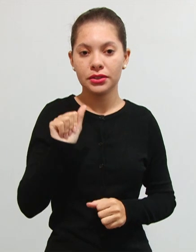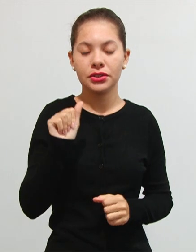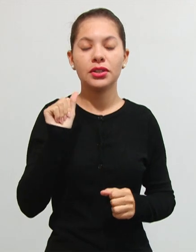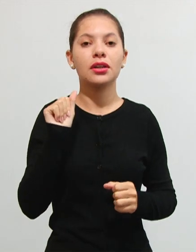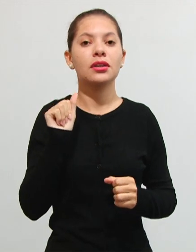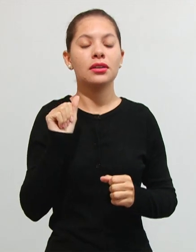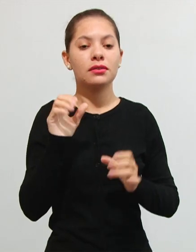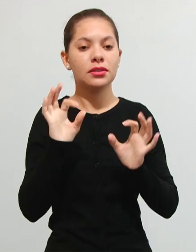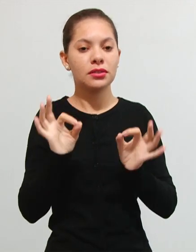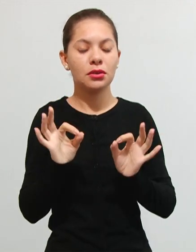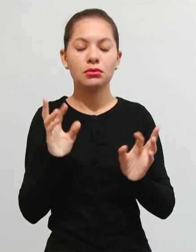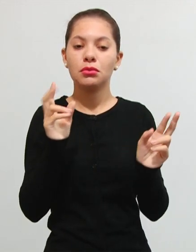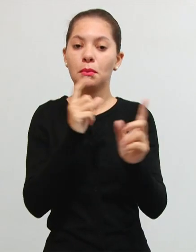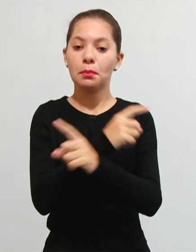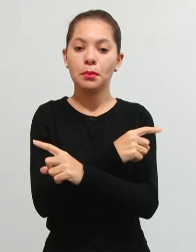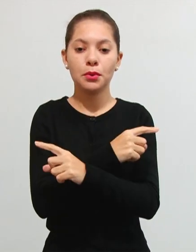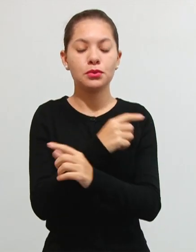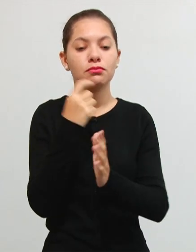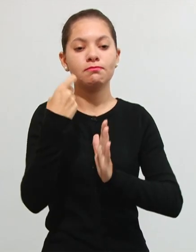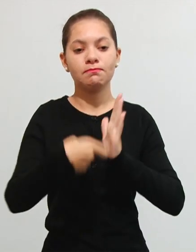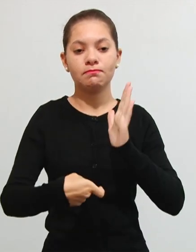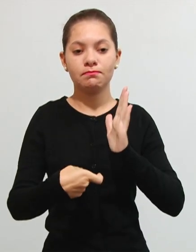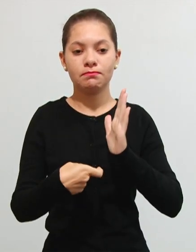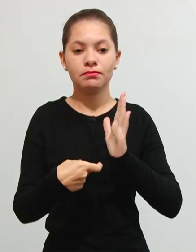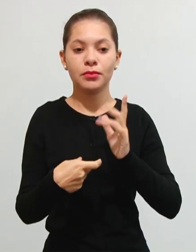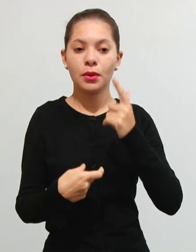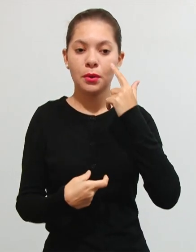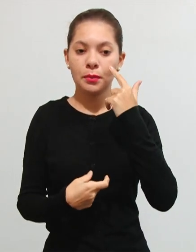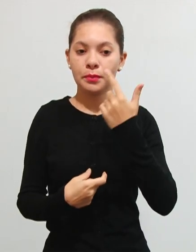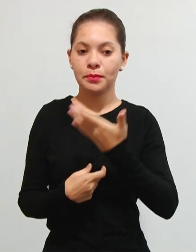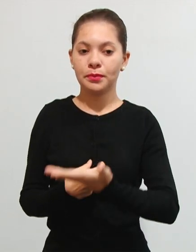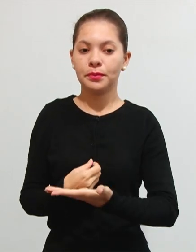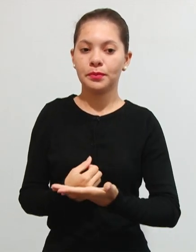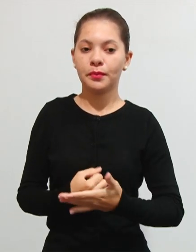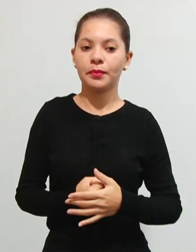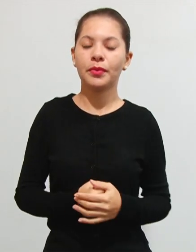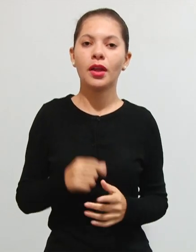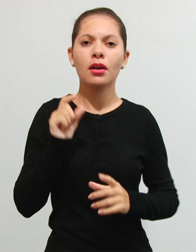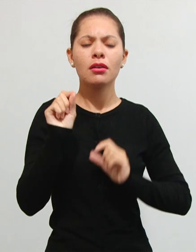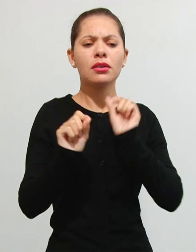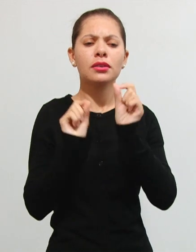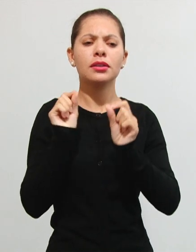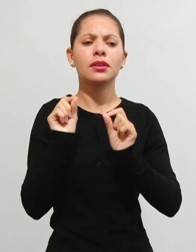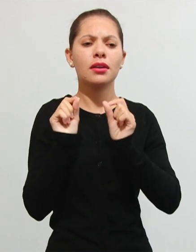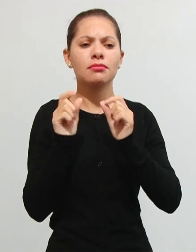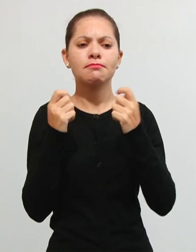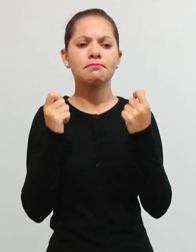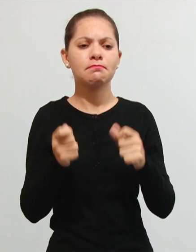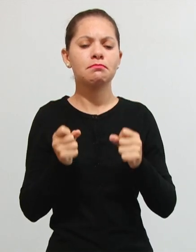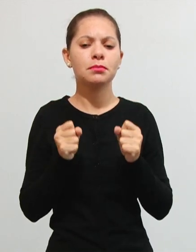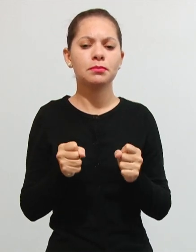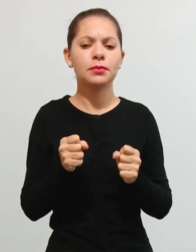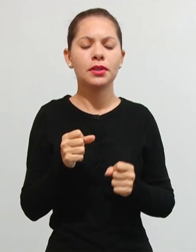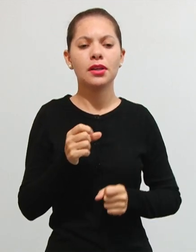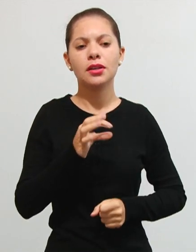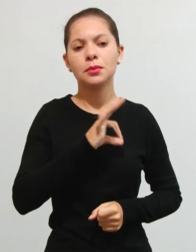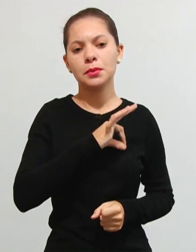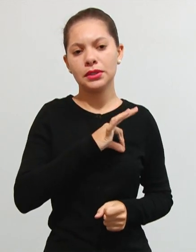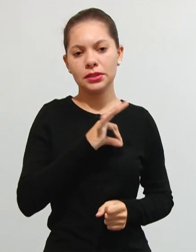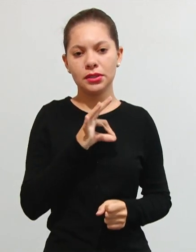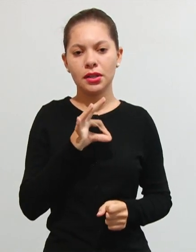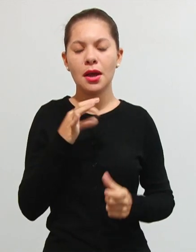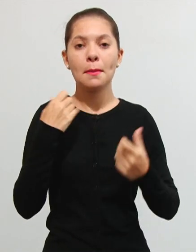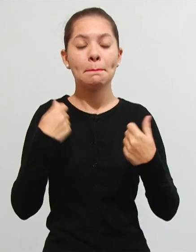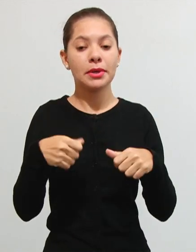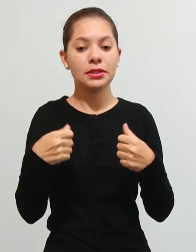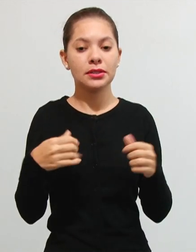exatamente o oposto dos impostos. Olha só, o que seria esse poder de polícia, né? Ele consiste na